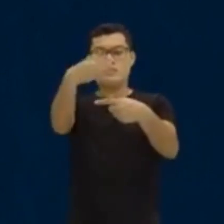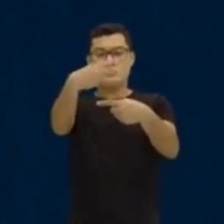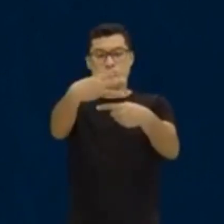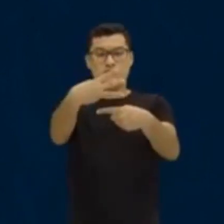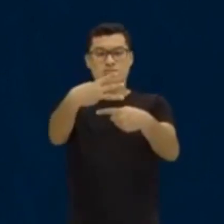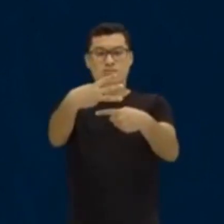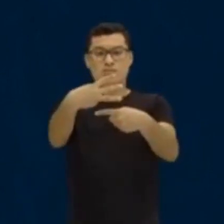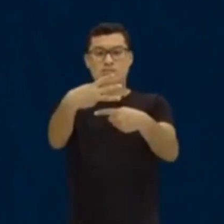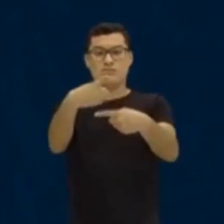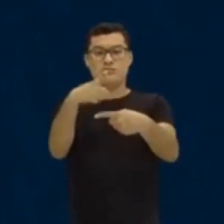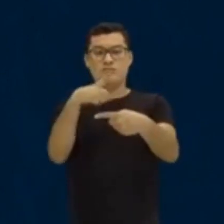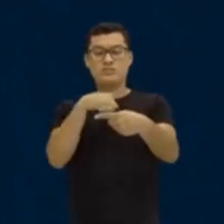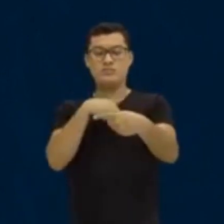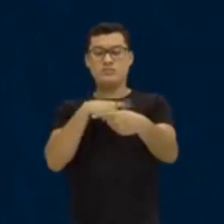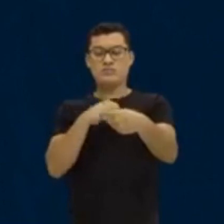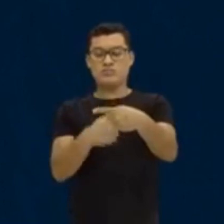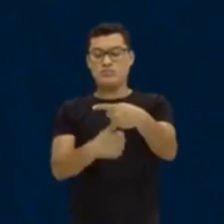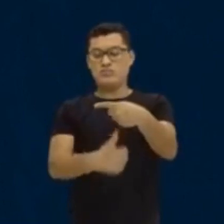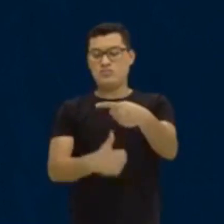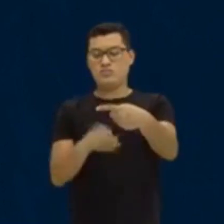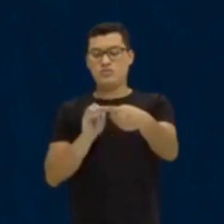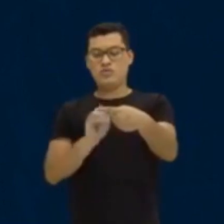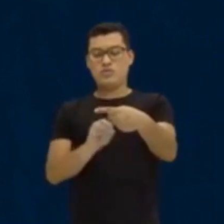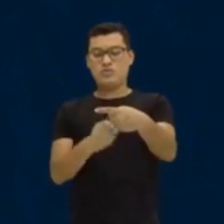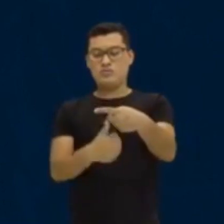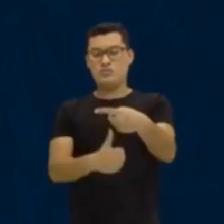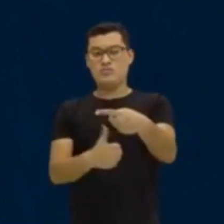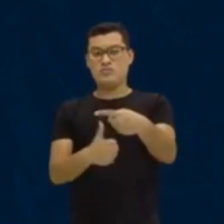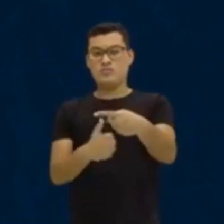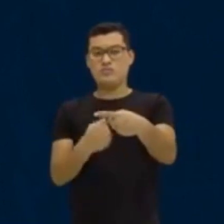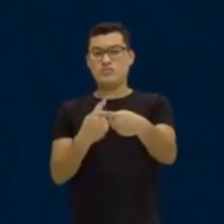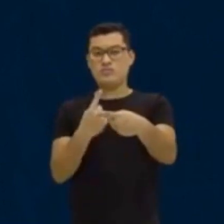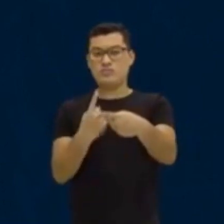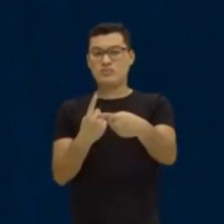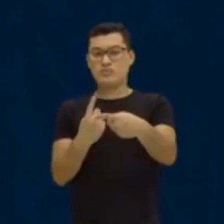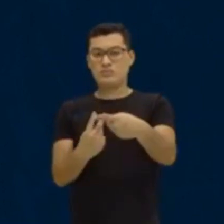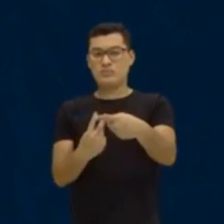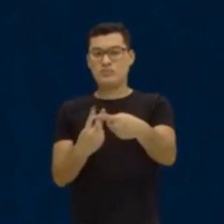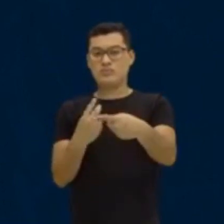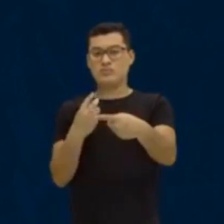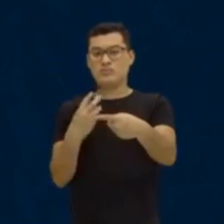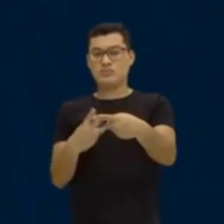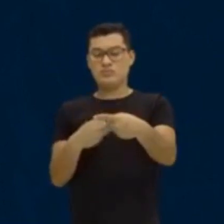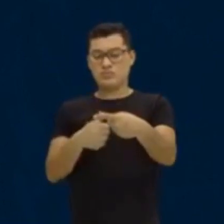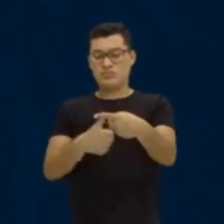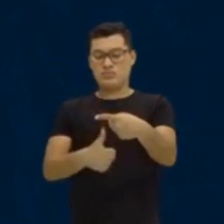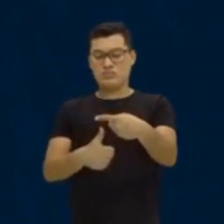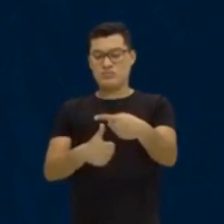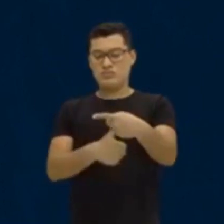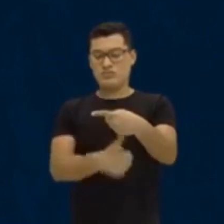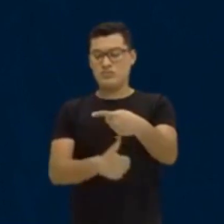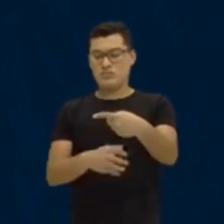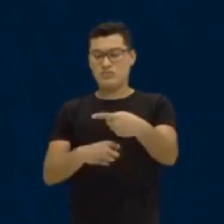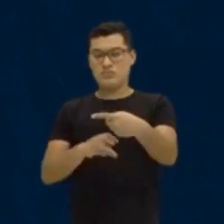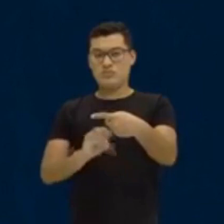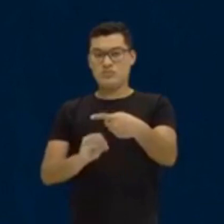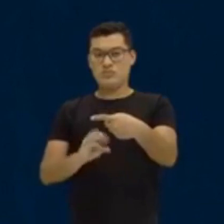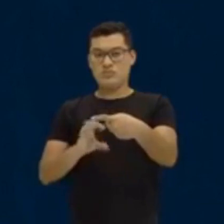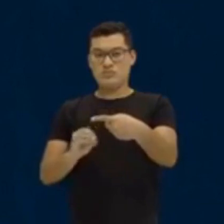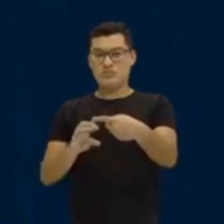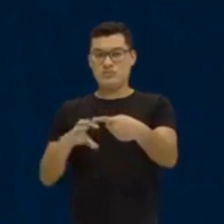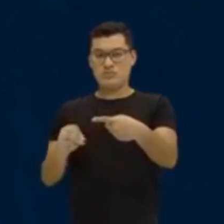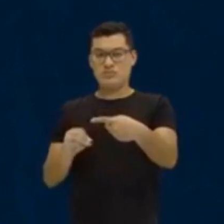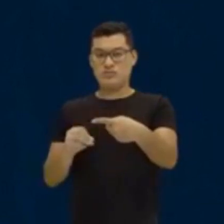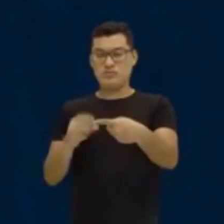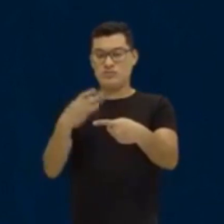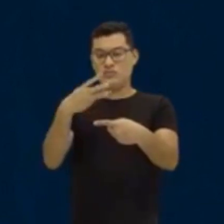Quantos números estão depois da vírgula? 1, 2, 3. Então, 1, 2, 3 zeros. 3 sobre